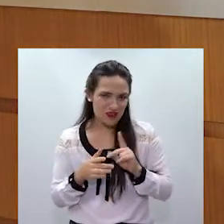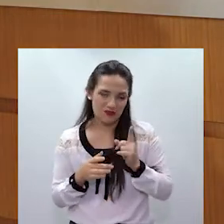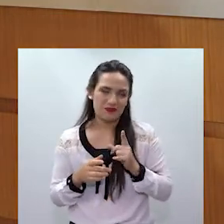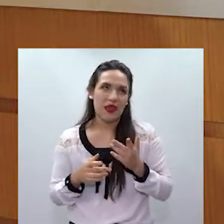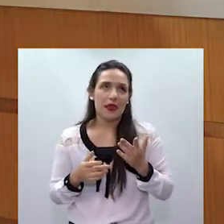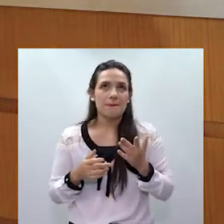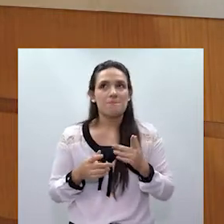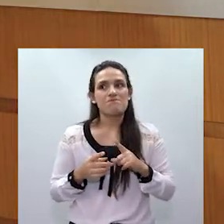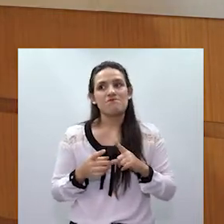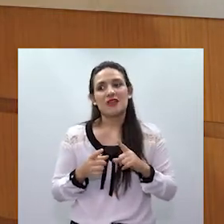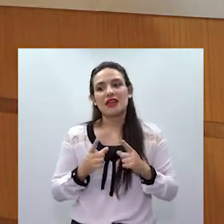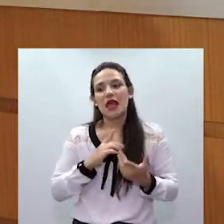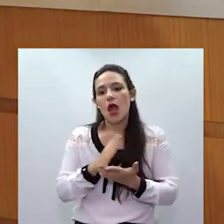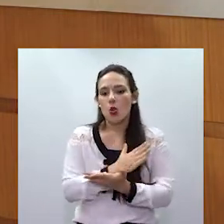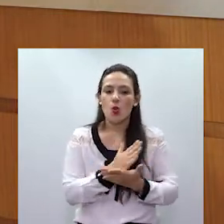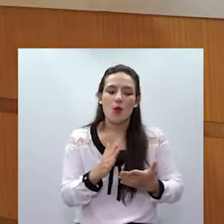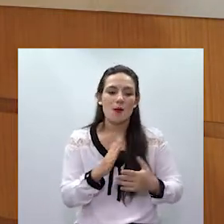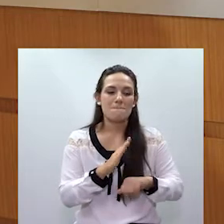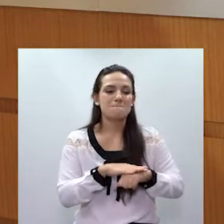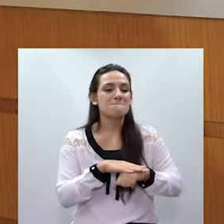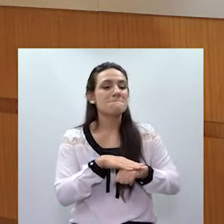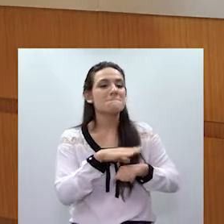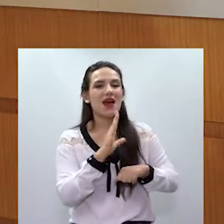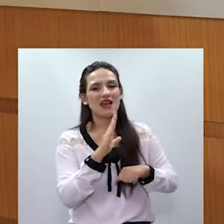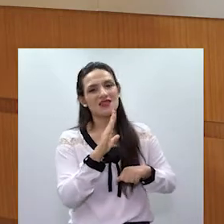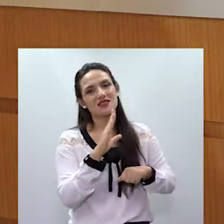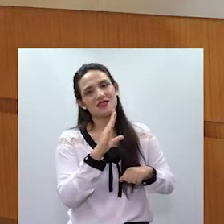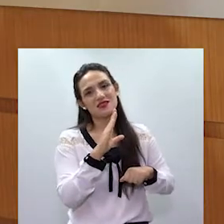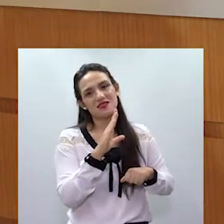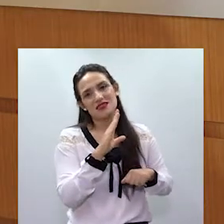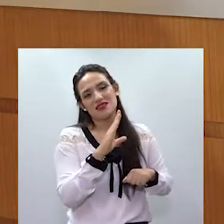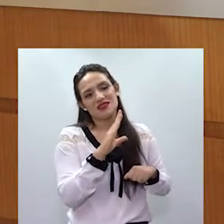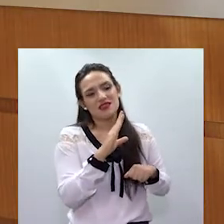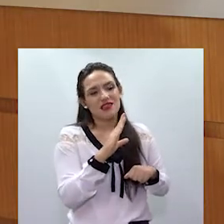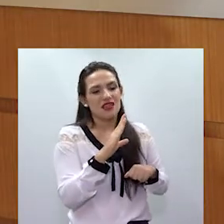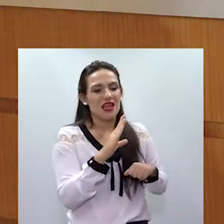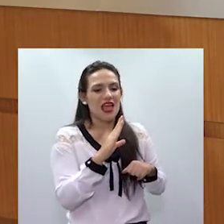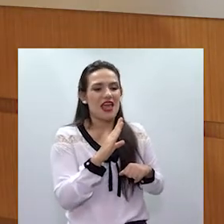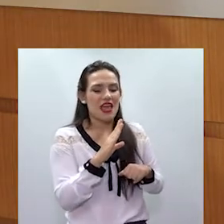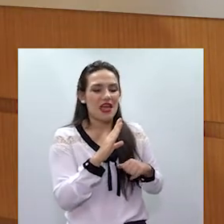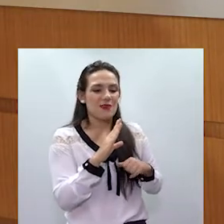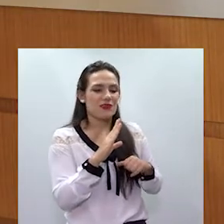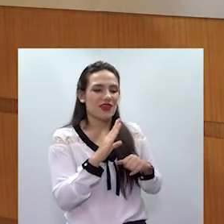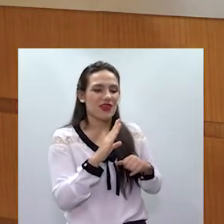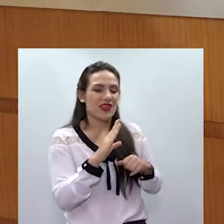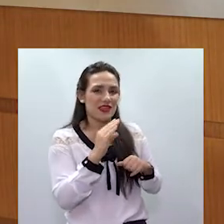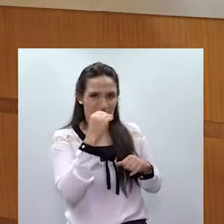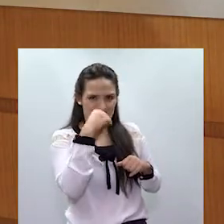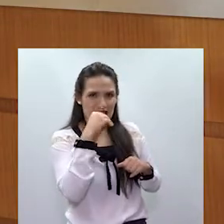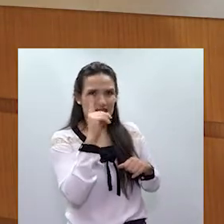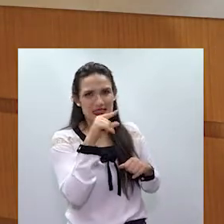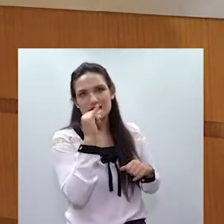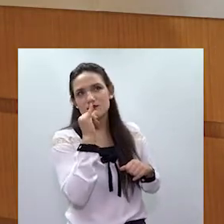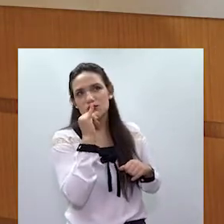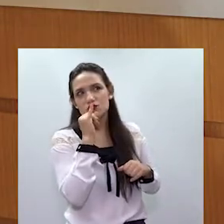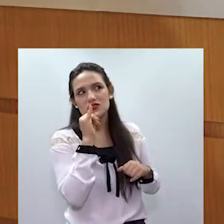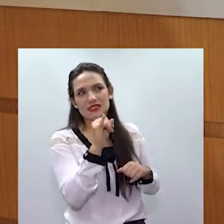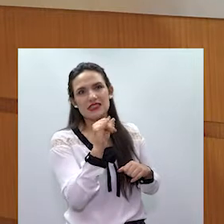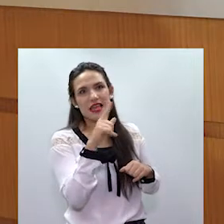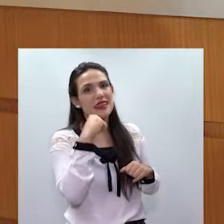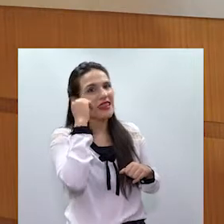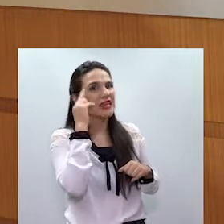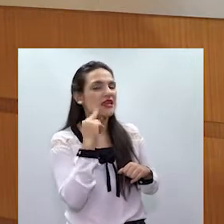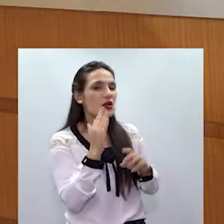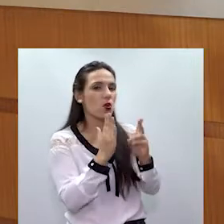vulneráveis, seja pela característica de raça, por exemplo, as mulheres negras, as mulheres indígenas também